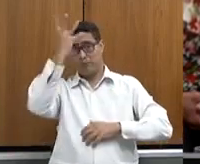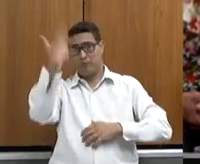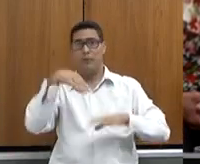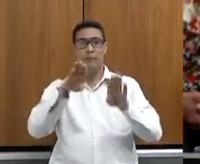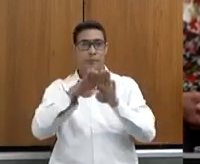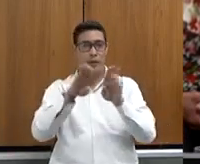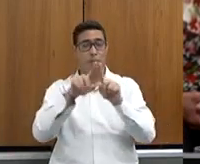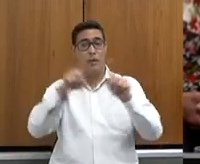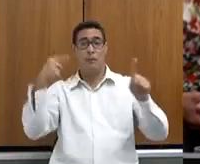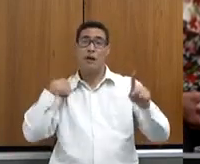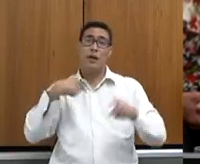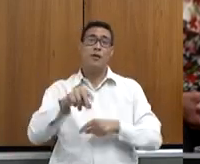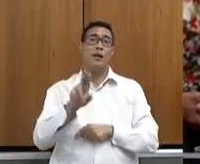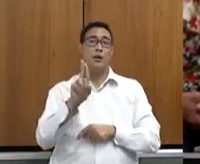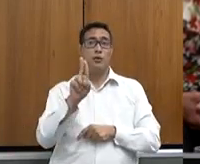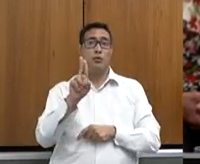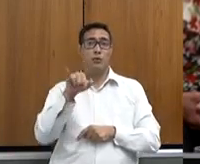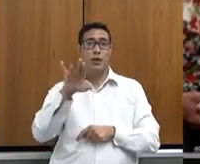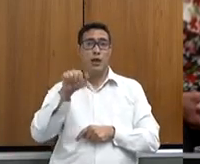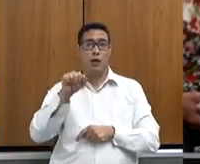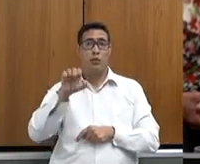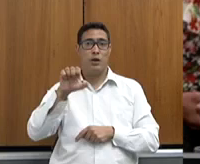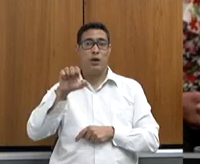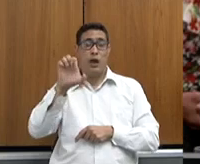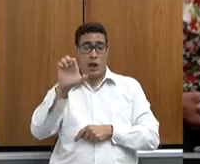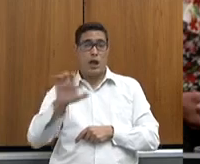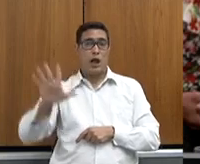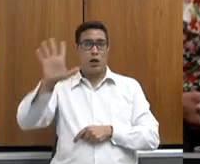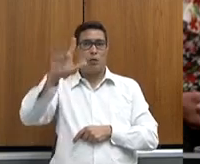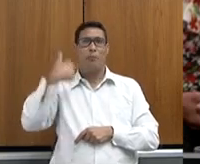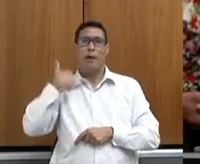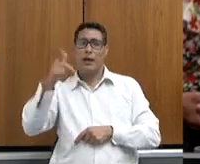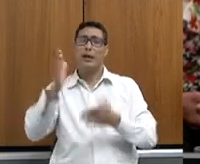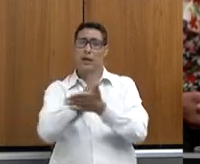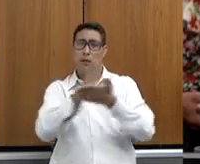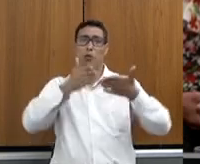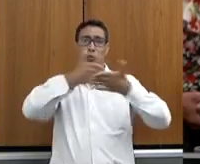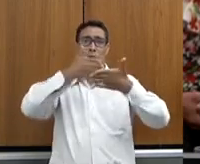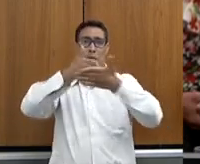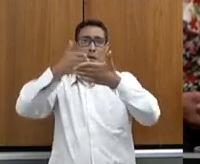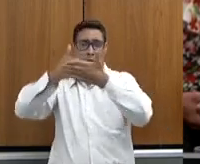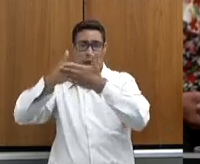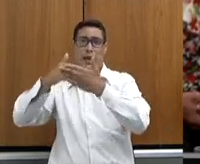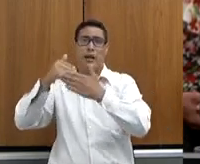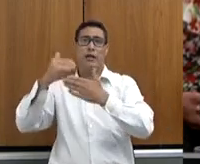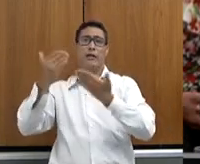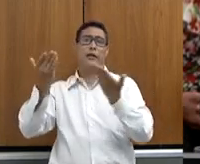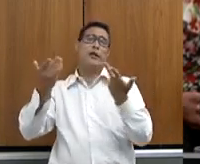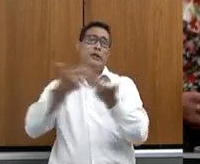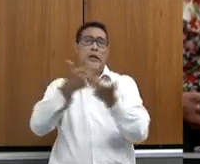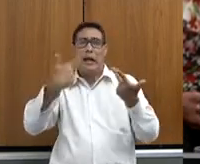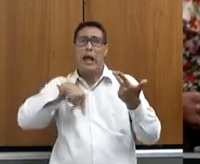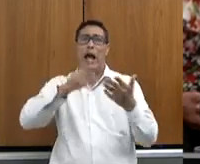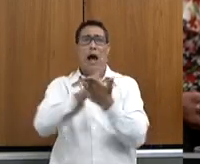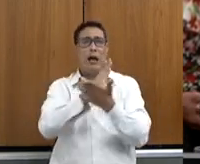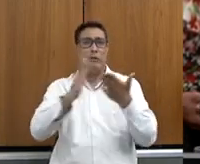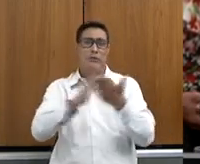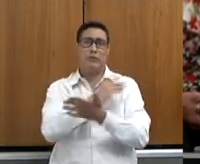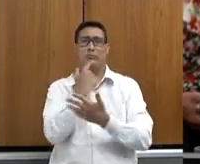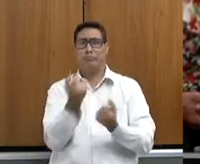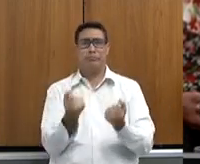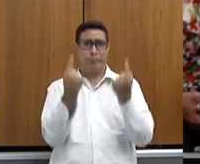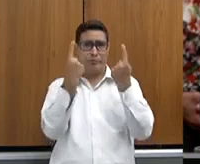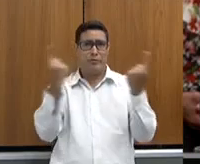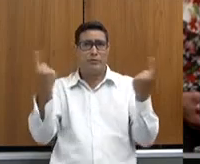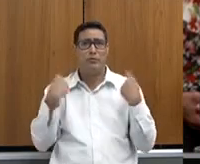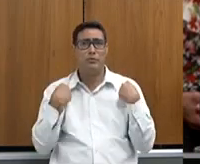a União Europeia quer colocar agora barreiras ambientais como barreiras comerciais para nós, o que é um absurdo, mas a gente não tem medo não,